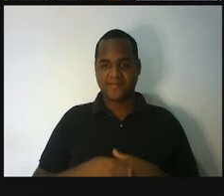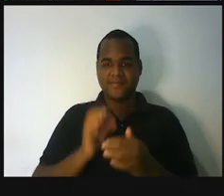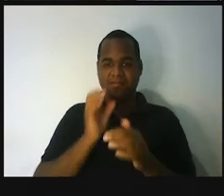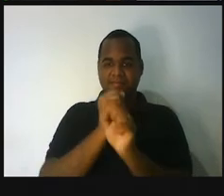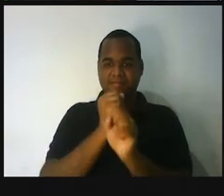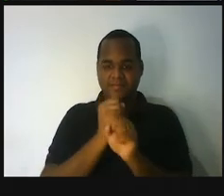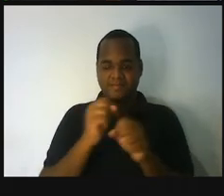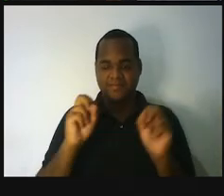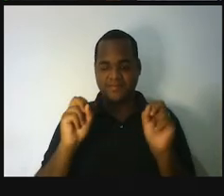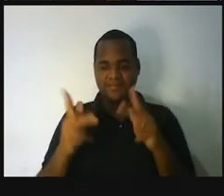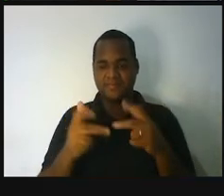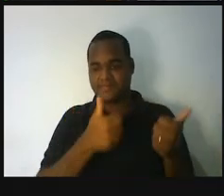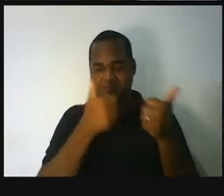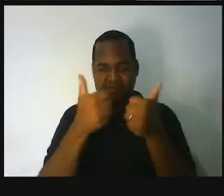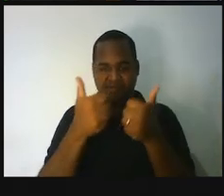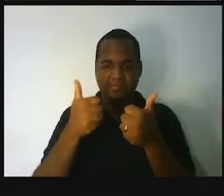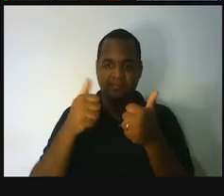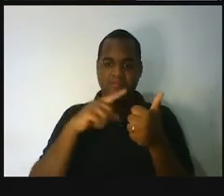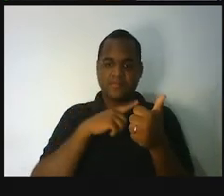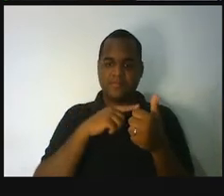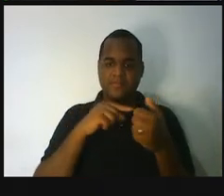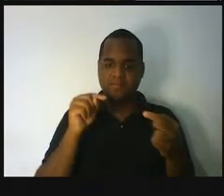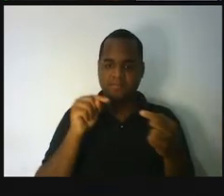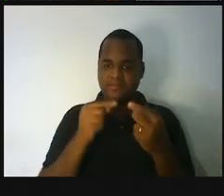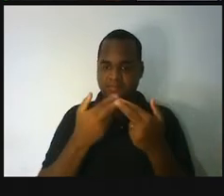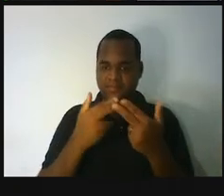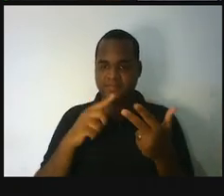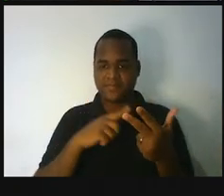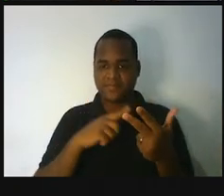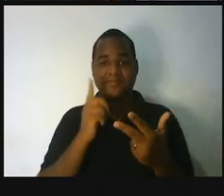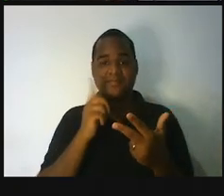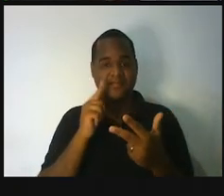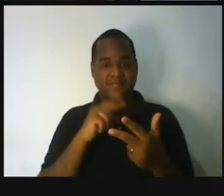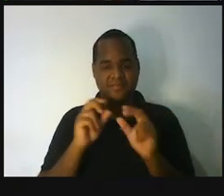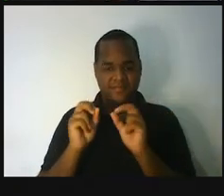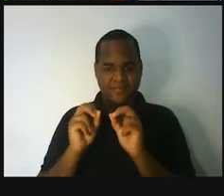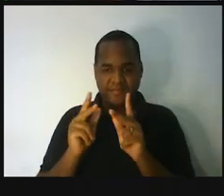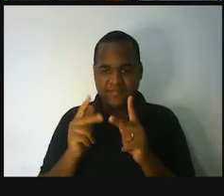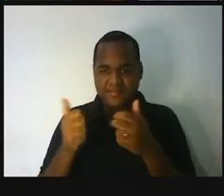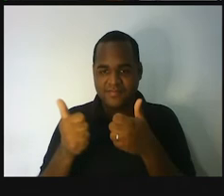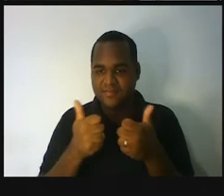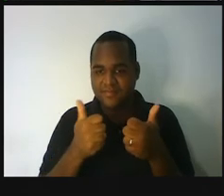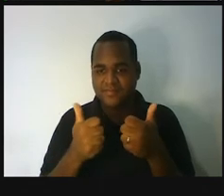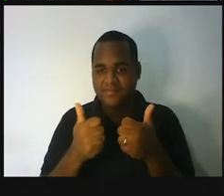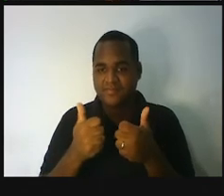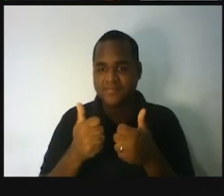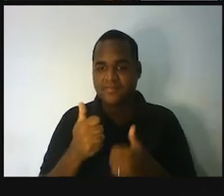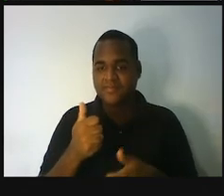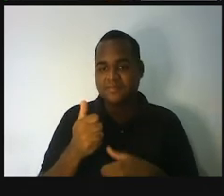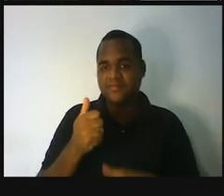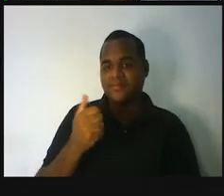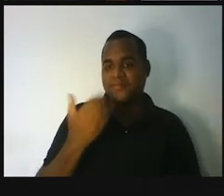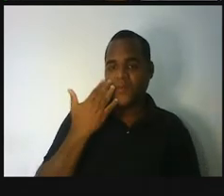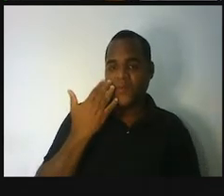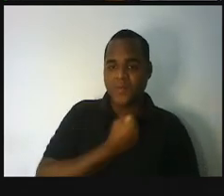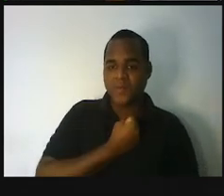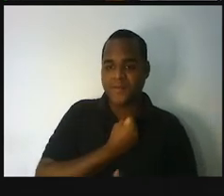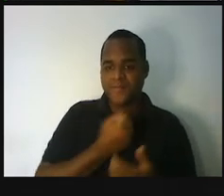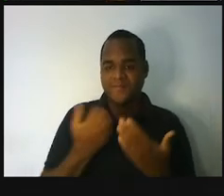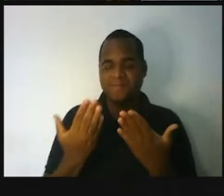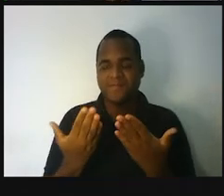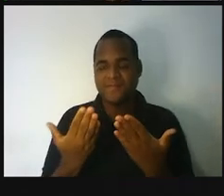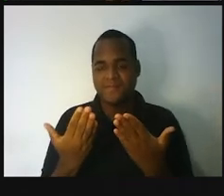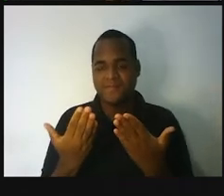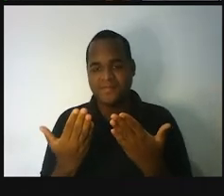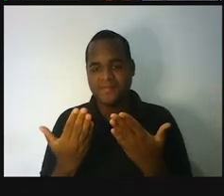Vamos aqui, do ladinho. Vamos colocar ali 13.511